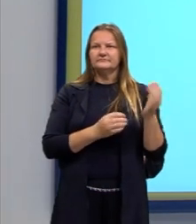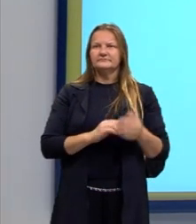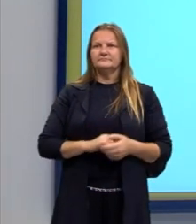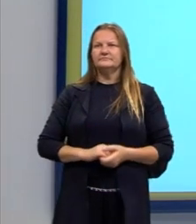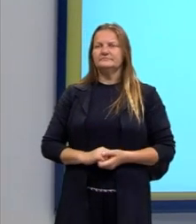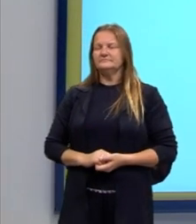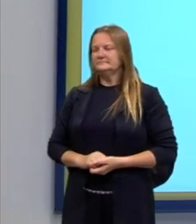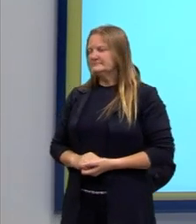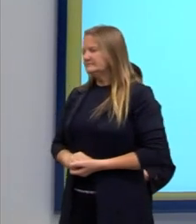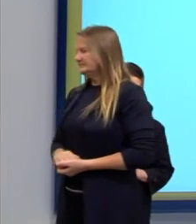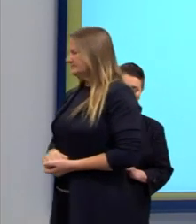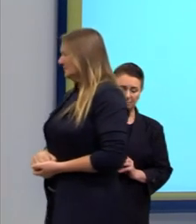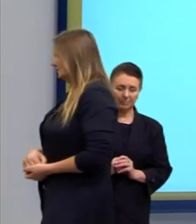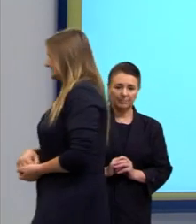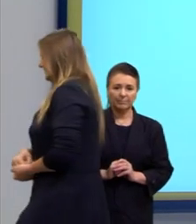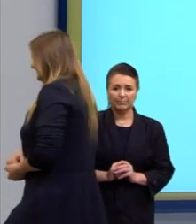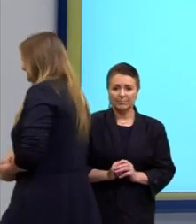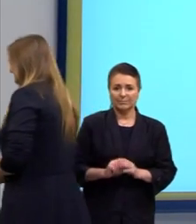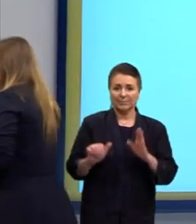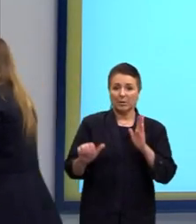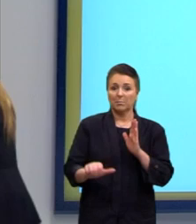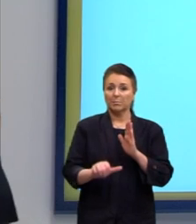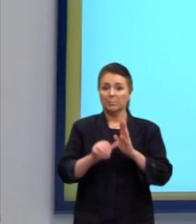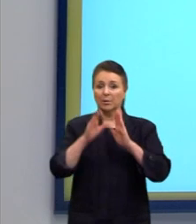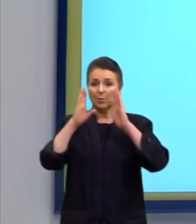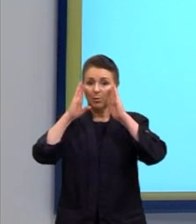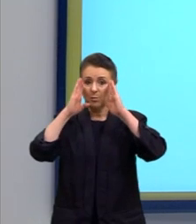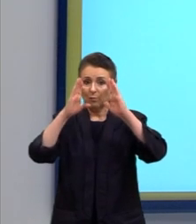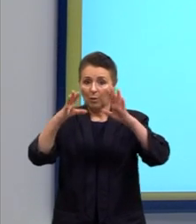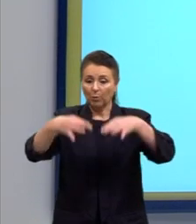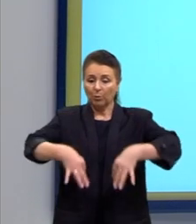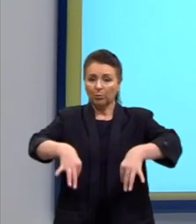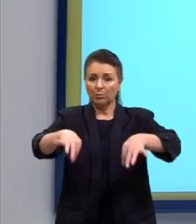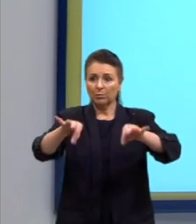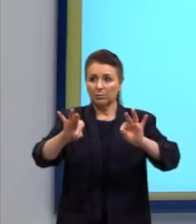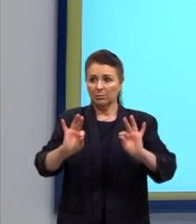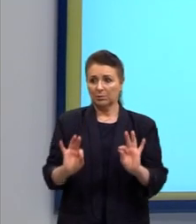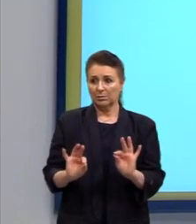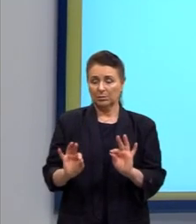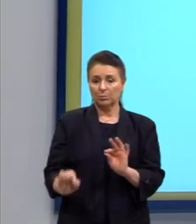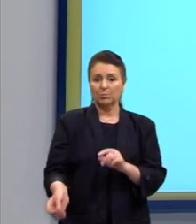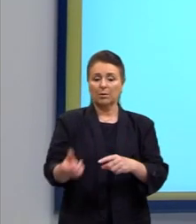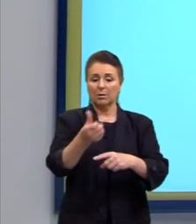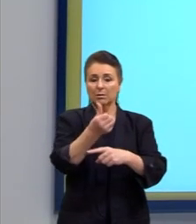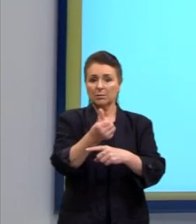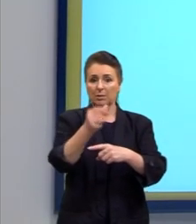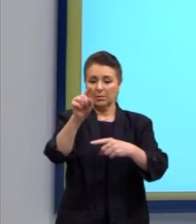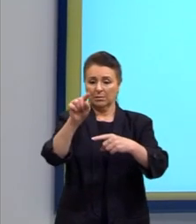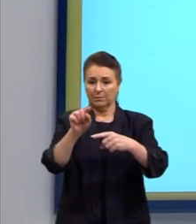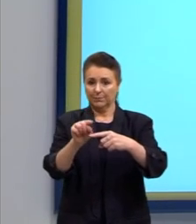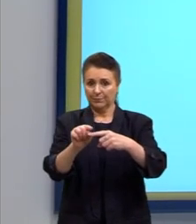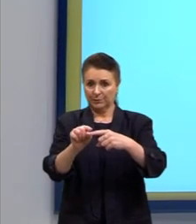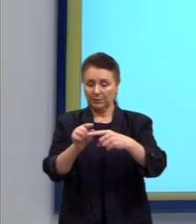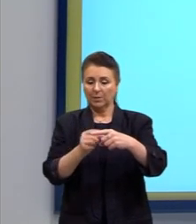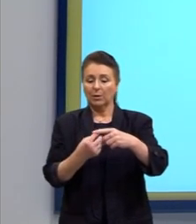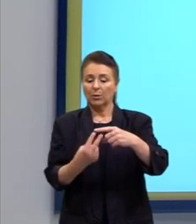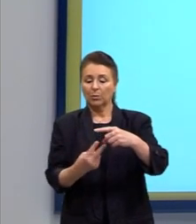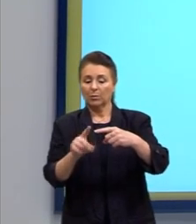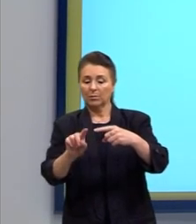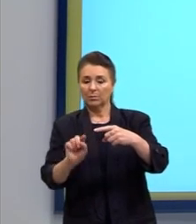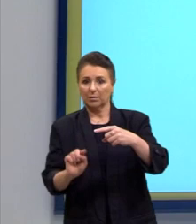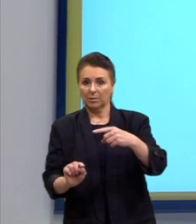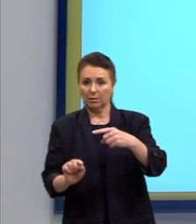focando ali nos tecidos, né? Nós teríamos o fatorial de 6 dividido pelo fatorial de 2